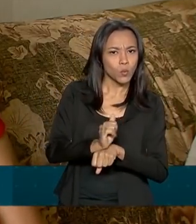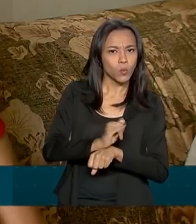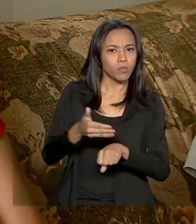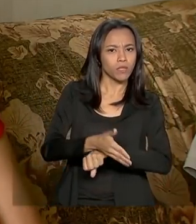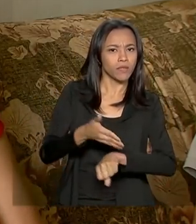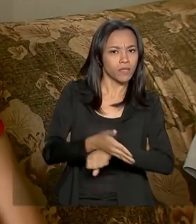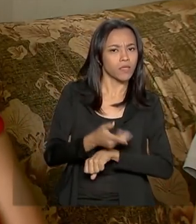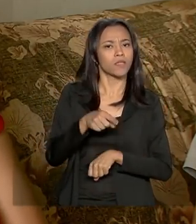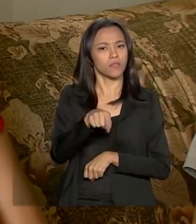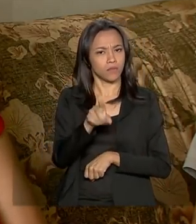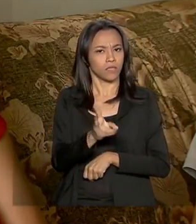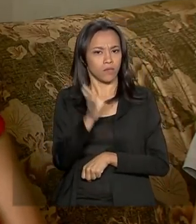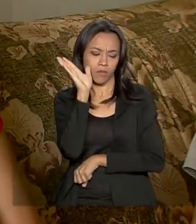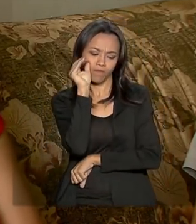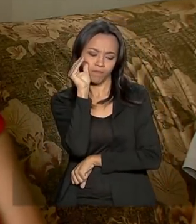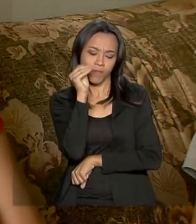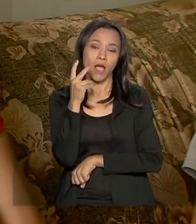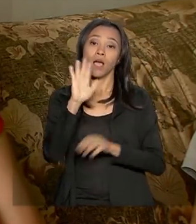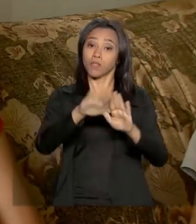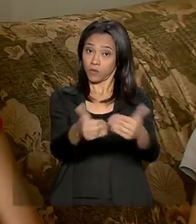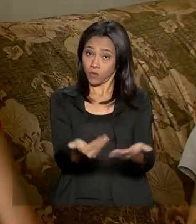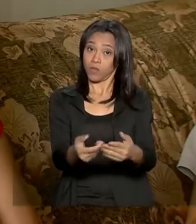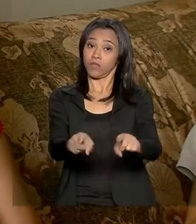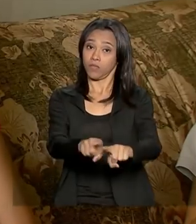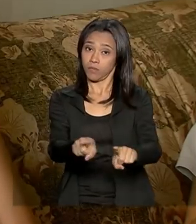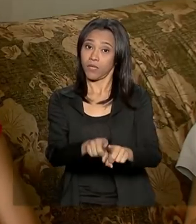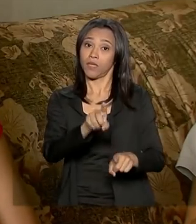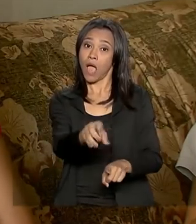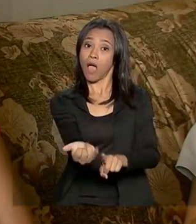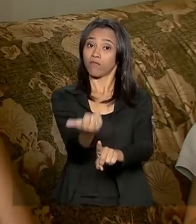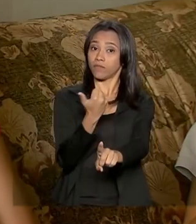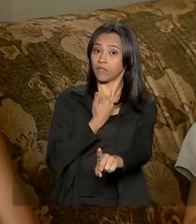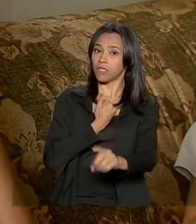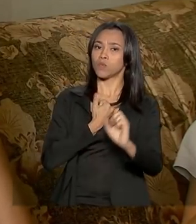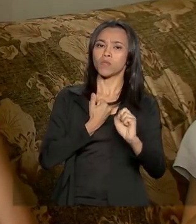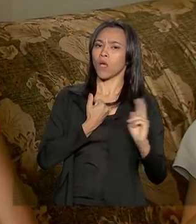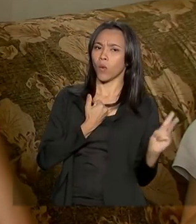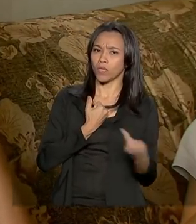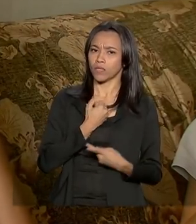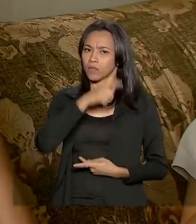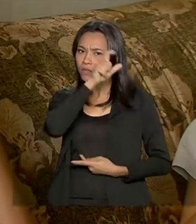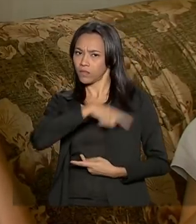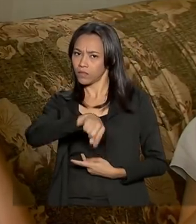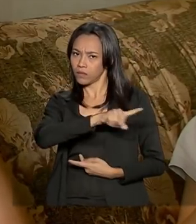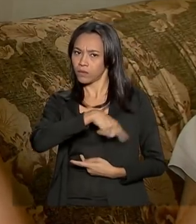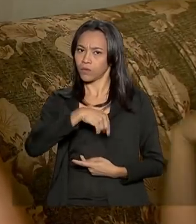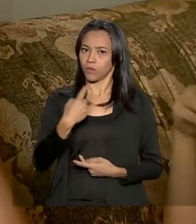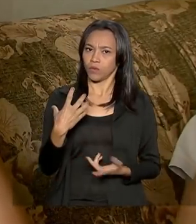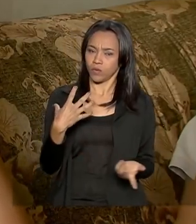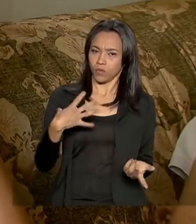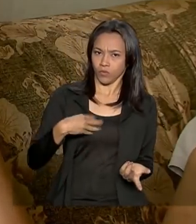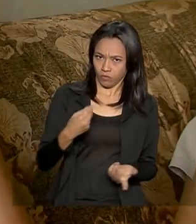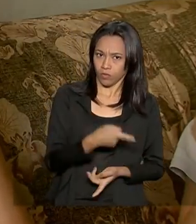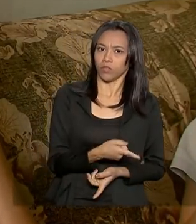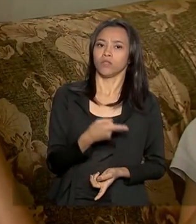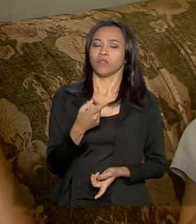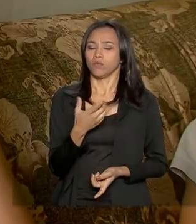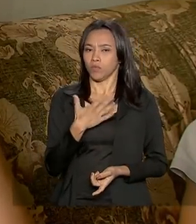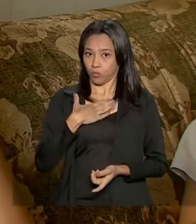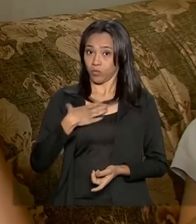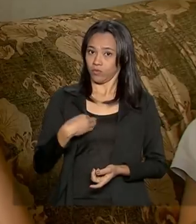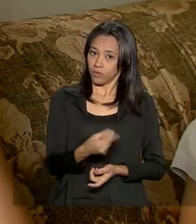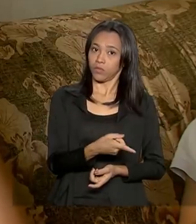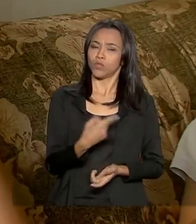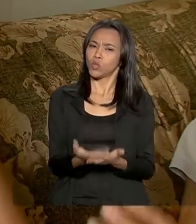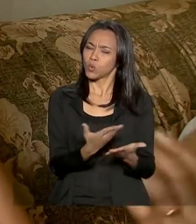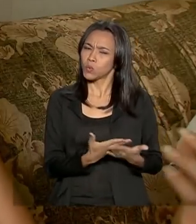acompanhando. A escola também dá um feedback com relação a tudo que eles estão dando uma olhada, tanto na parte de